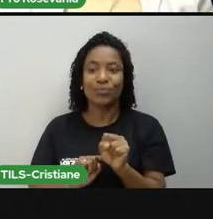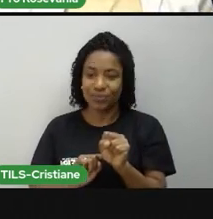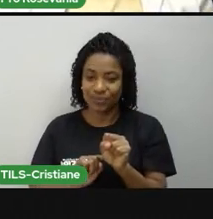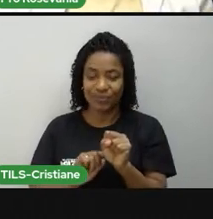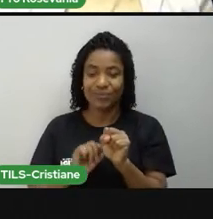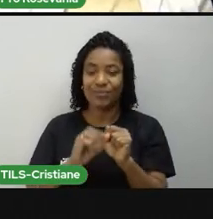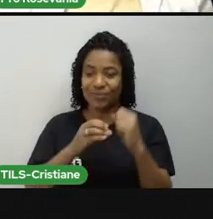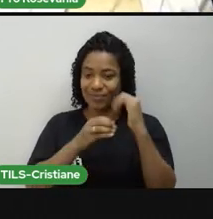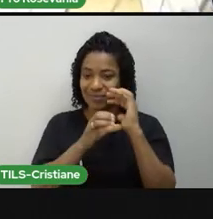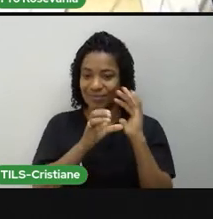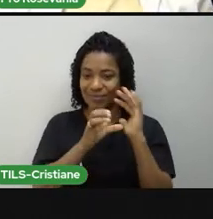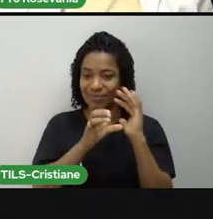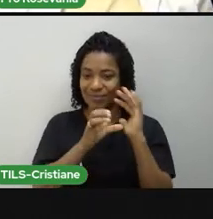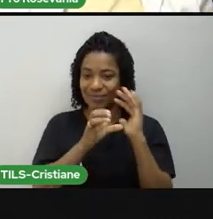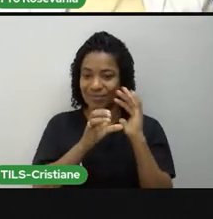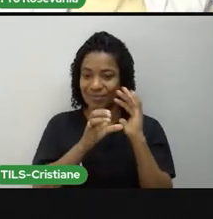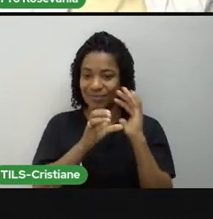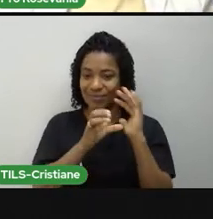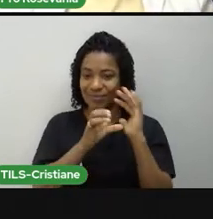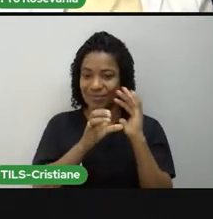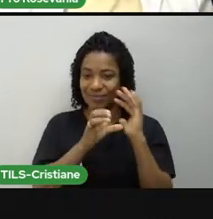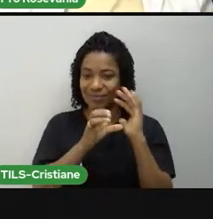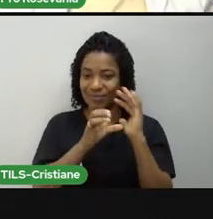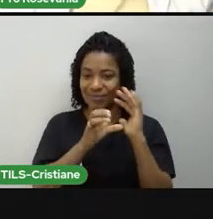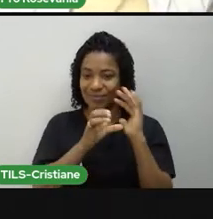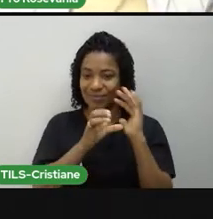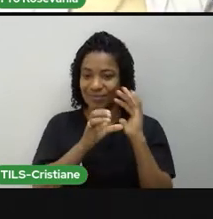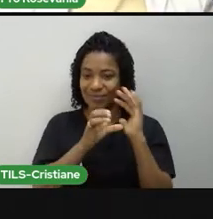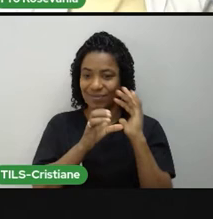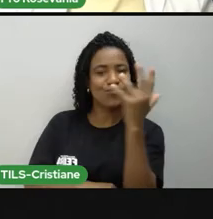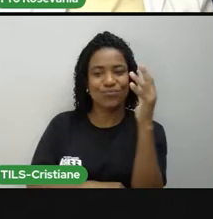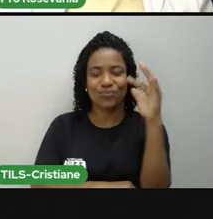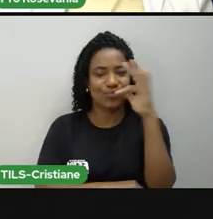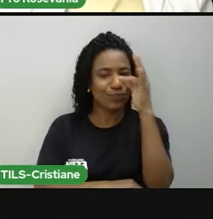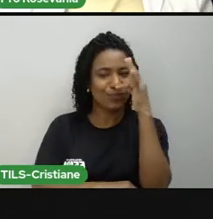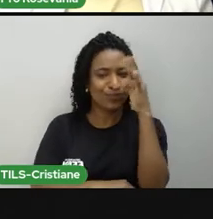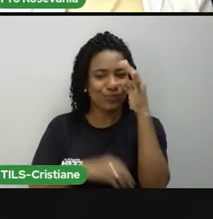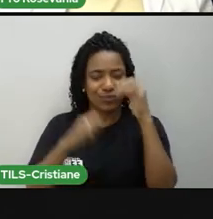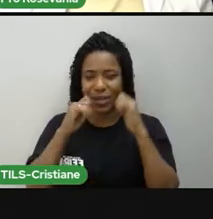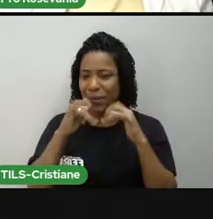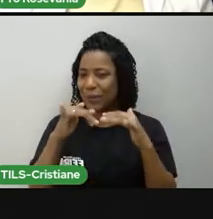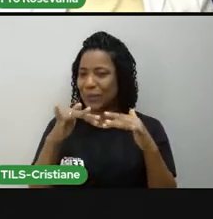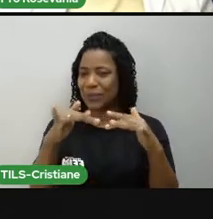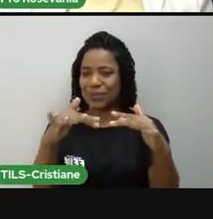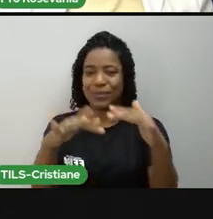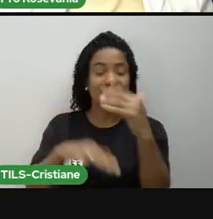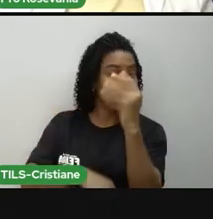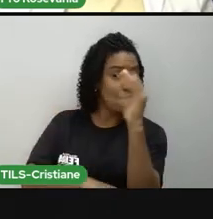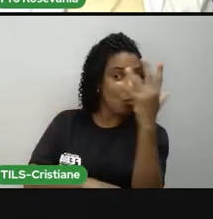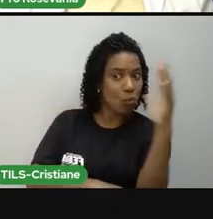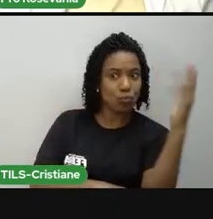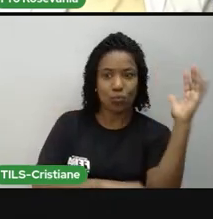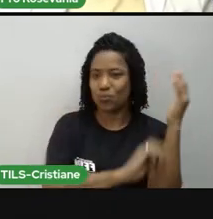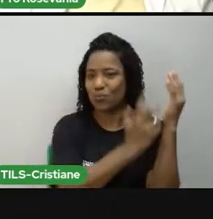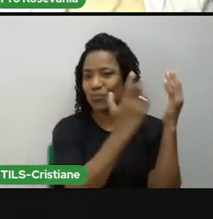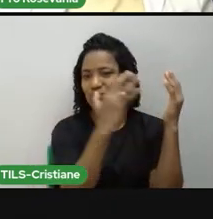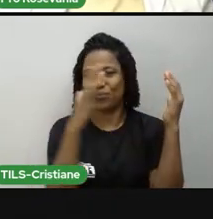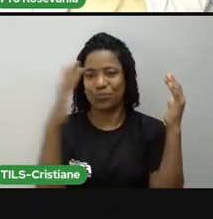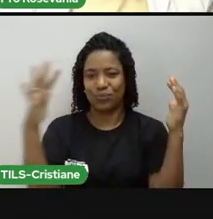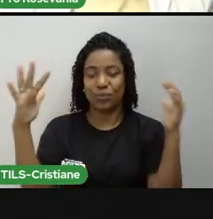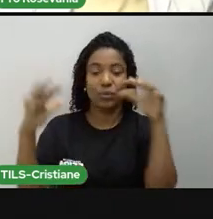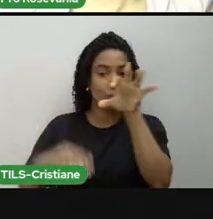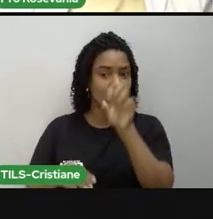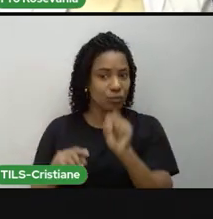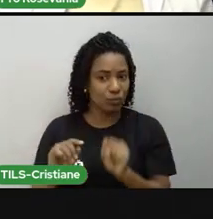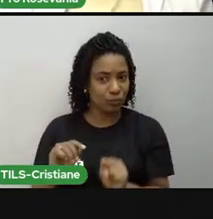de outono. Então, início da primavera no hemisfério norte, do outono no hemisfério sul. É que vocês estão